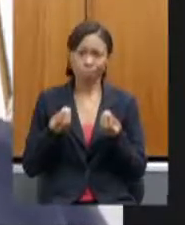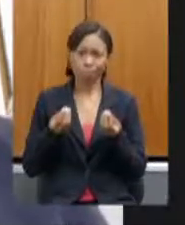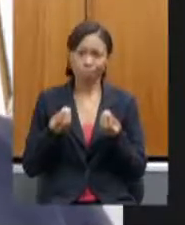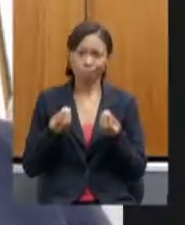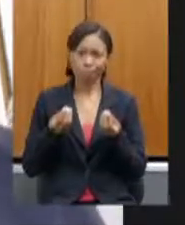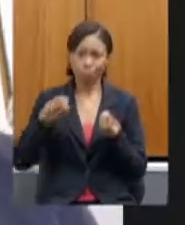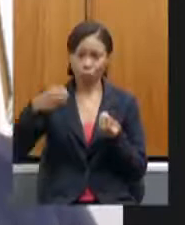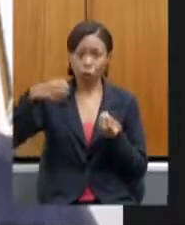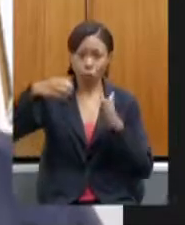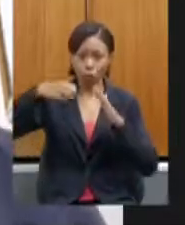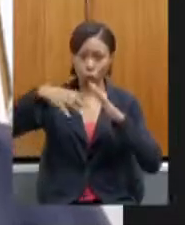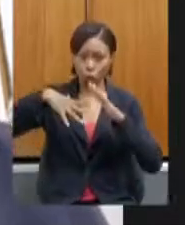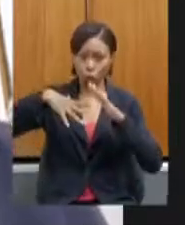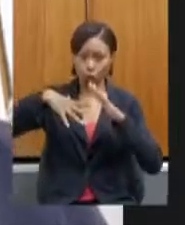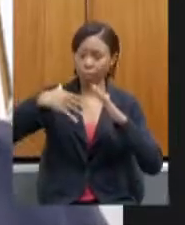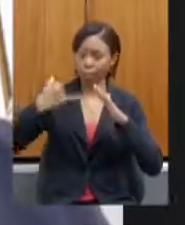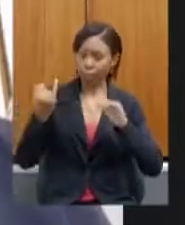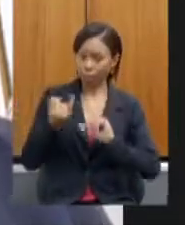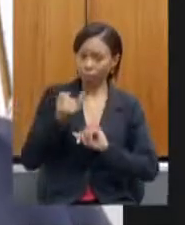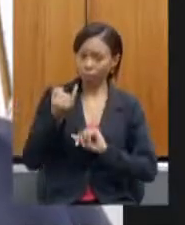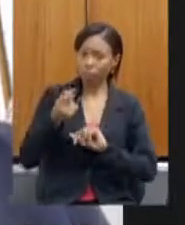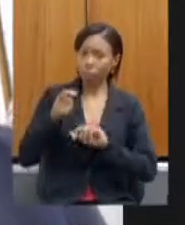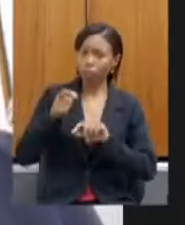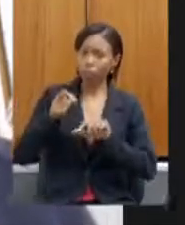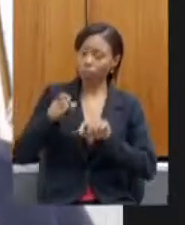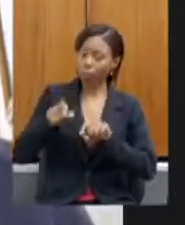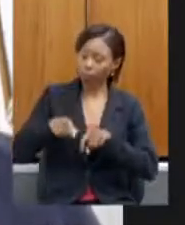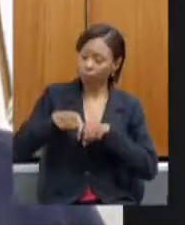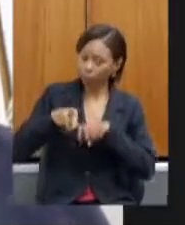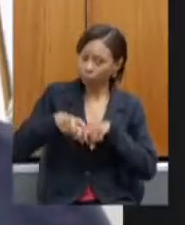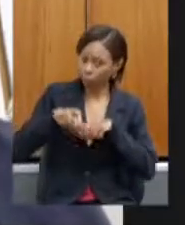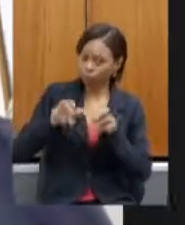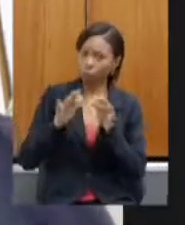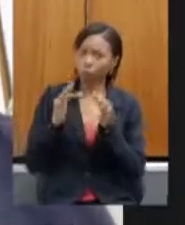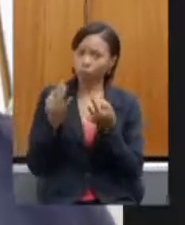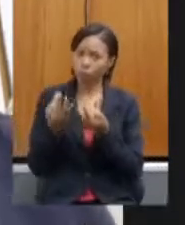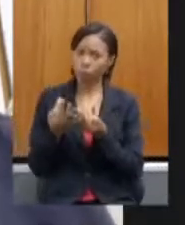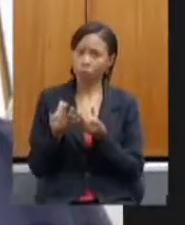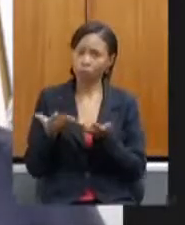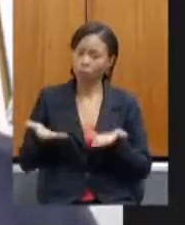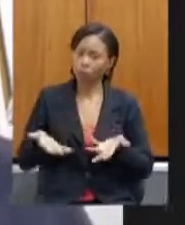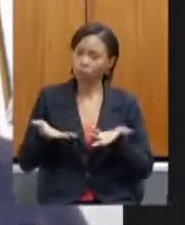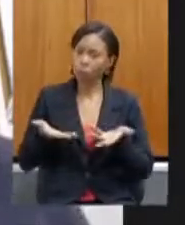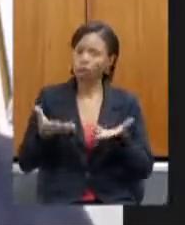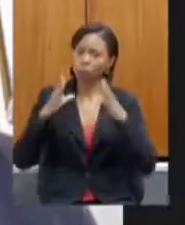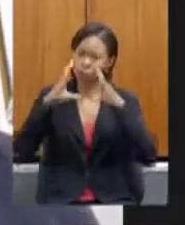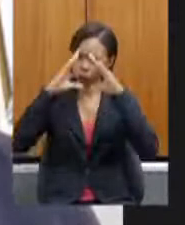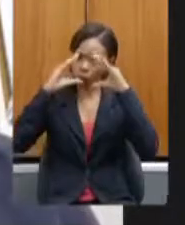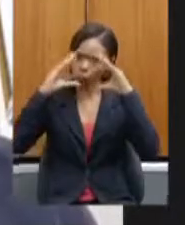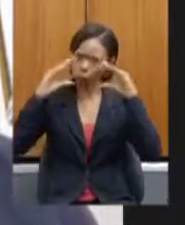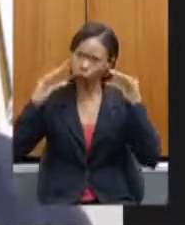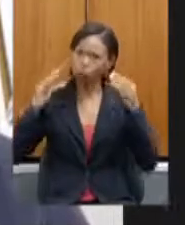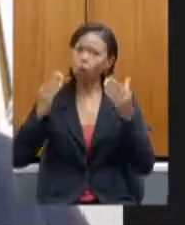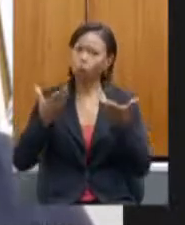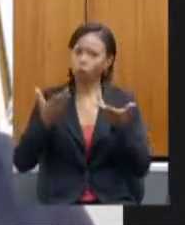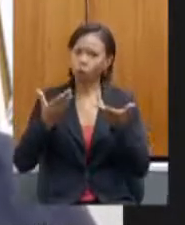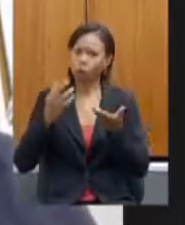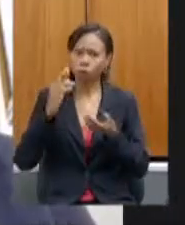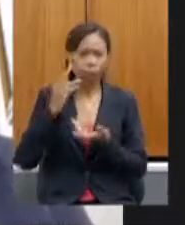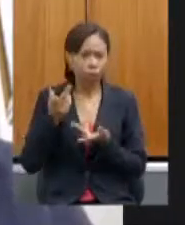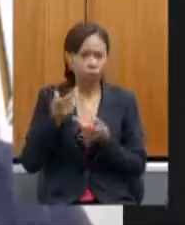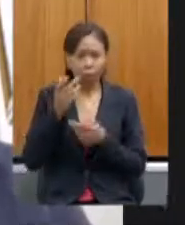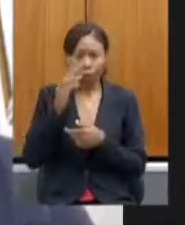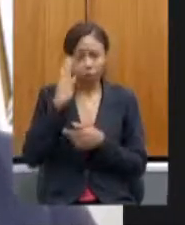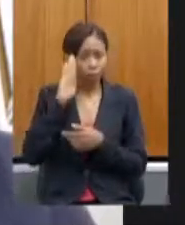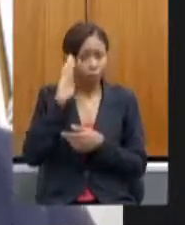agricultura familiar para ter um pequeno desintegrador para elevar mais conforto os proprietários rurais principalmente aqueles que